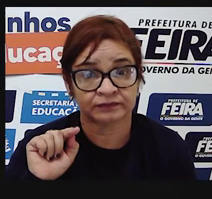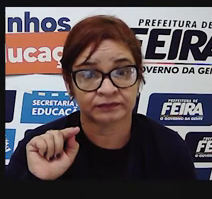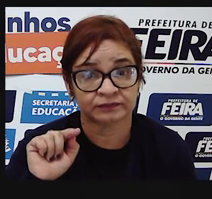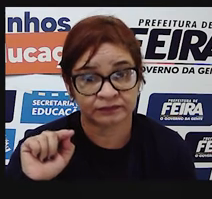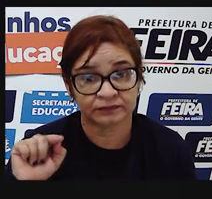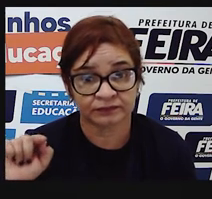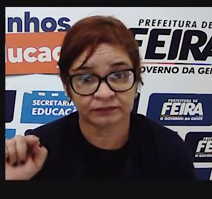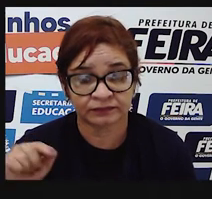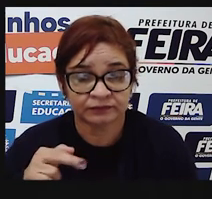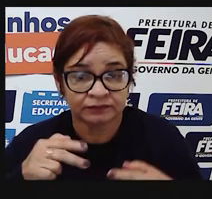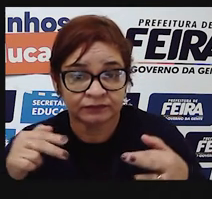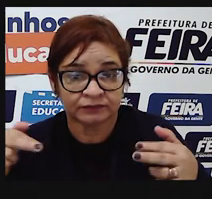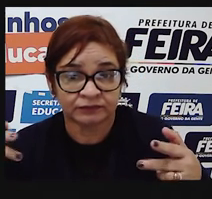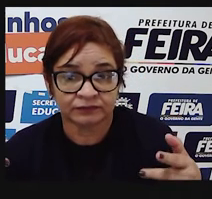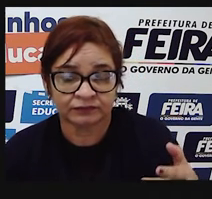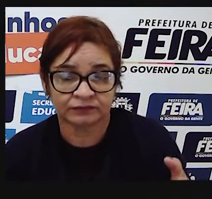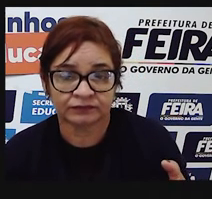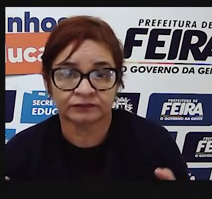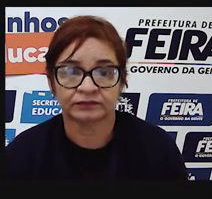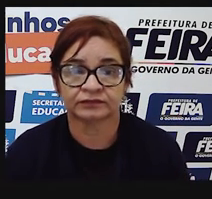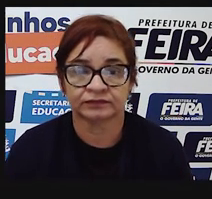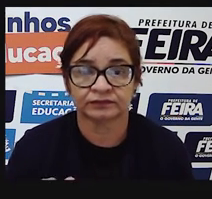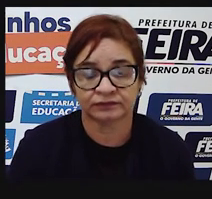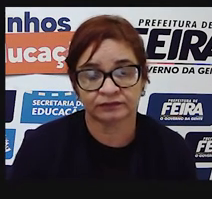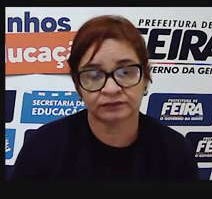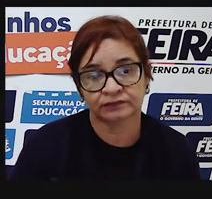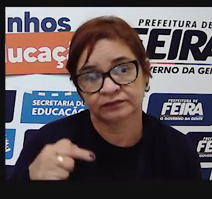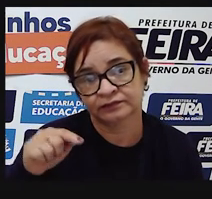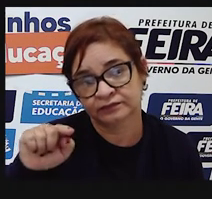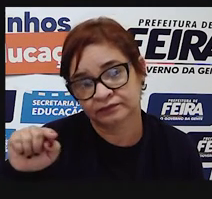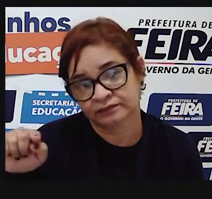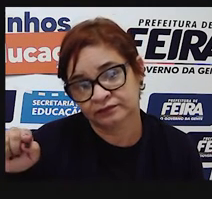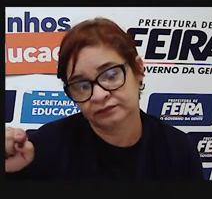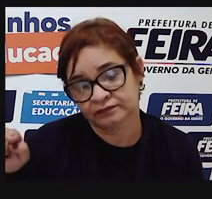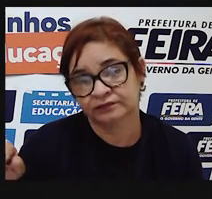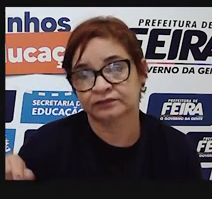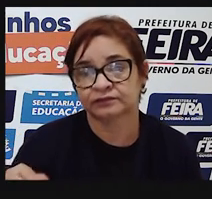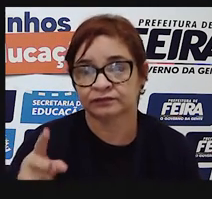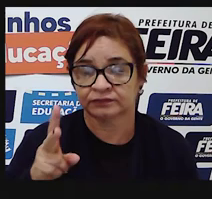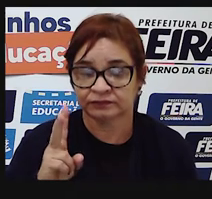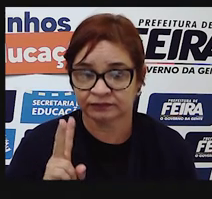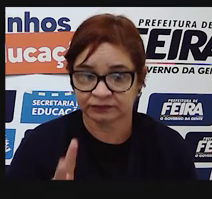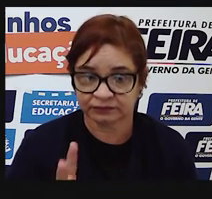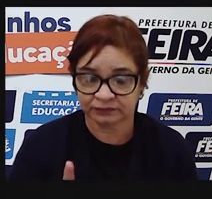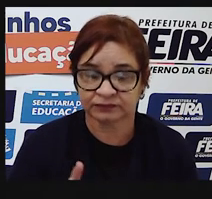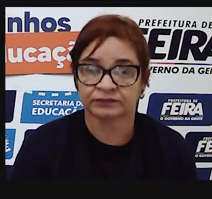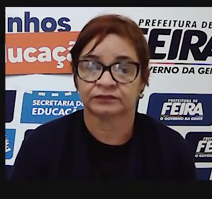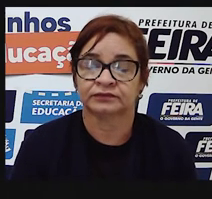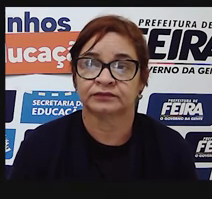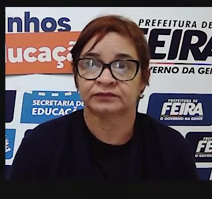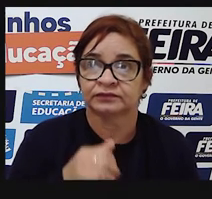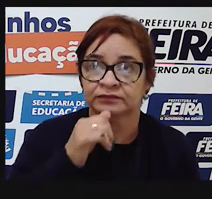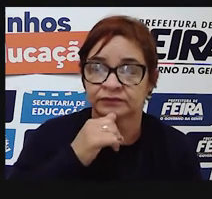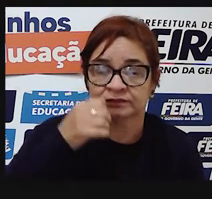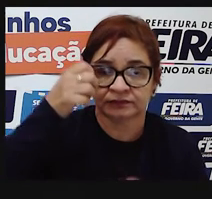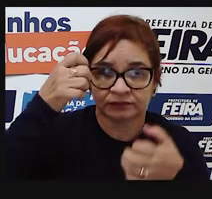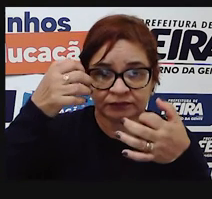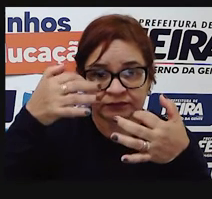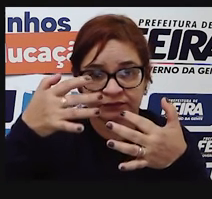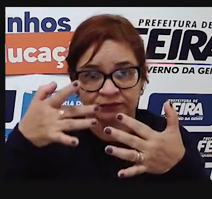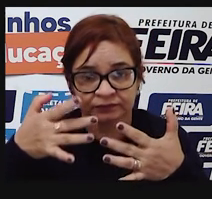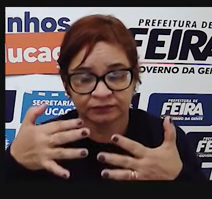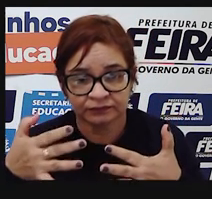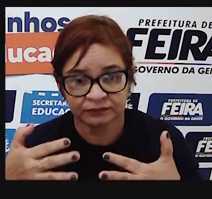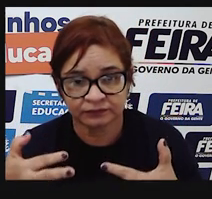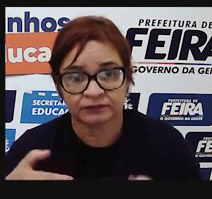objetos. Pode ser considerado uma enumeração. Então, sempre que houver uma enumeração,